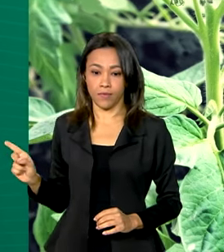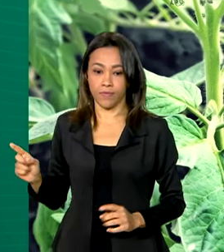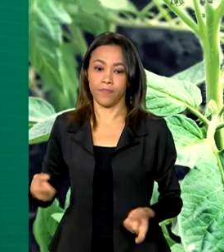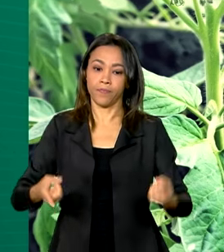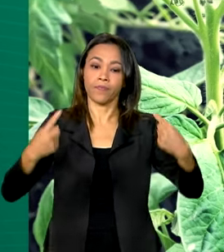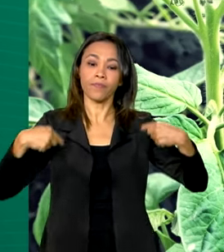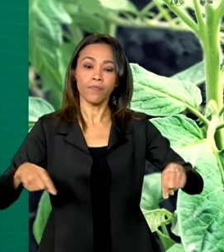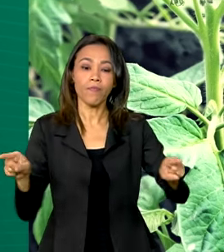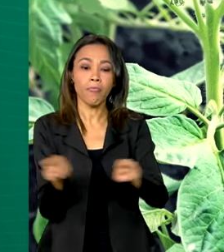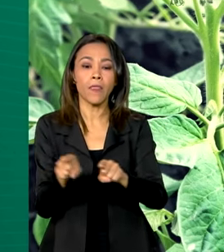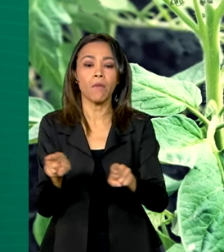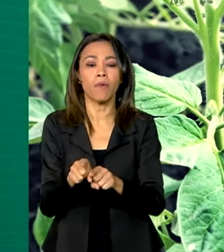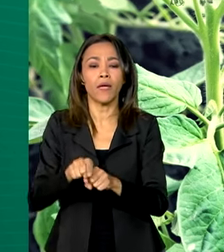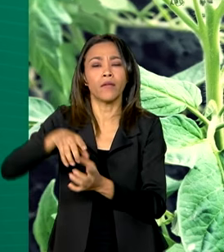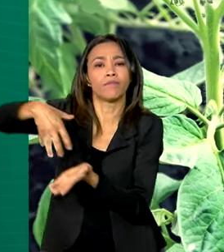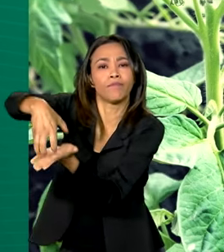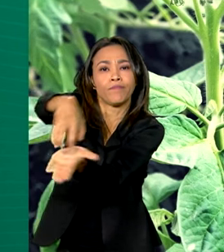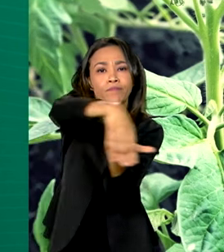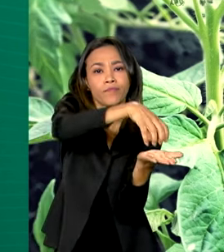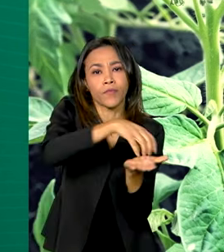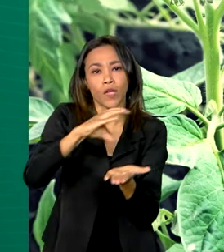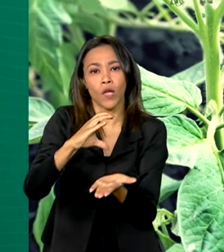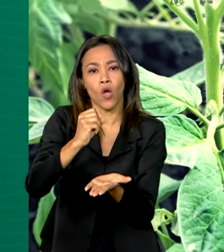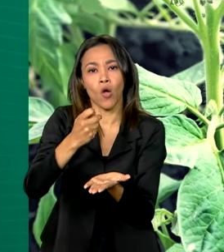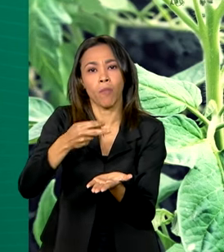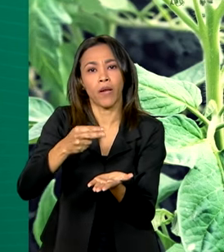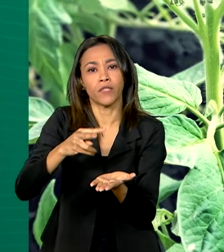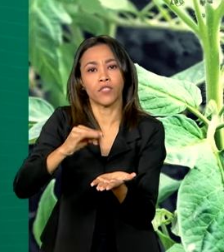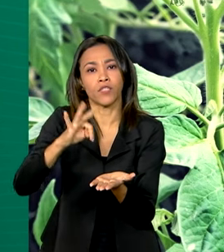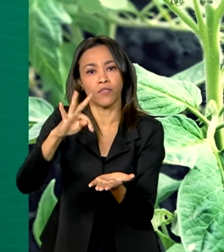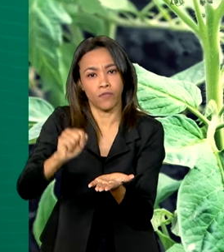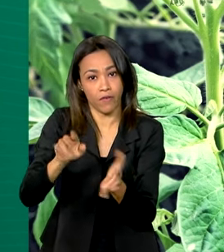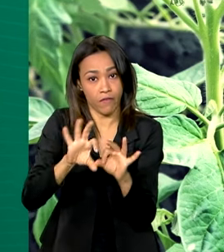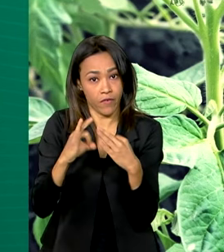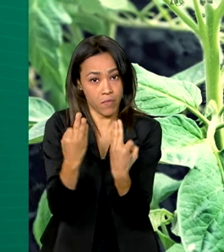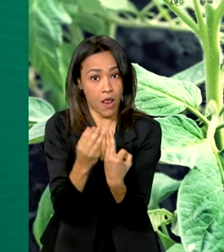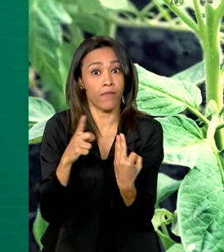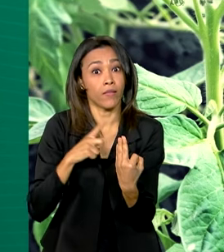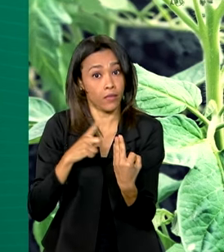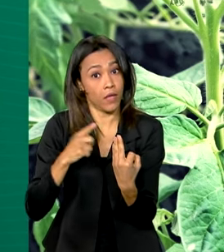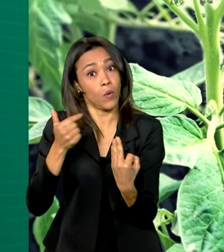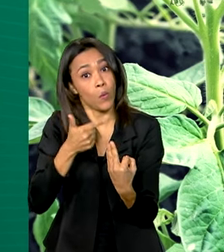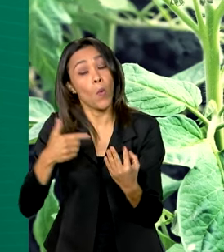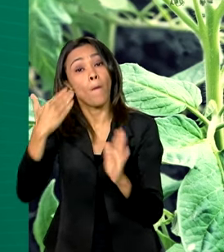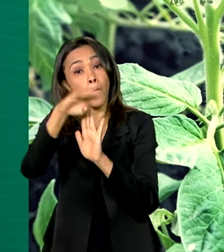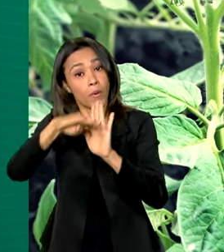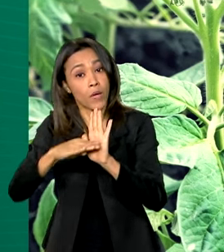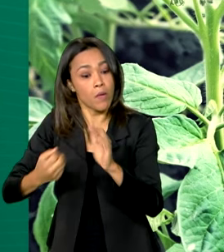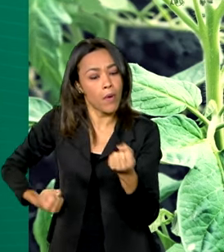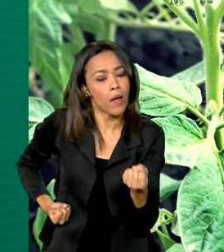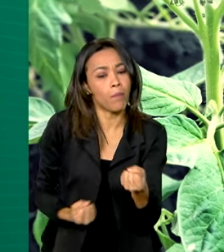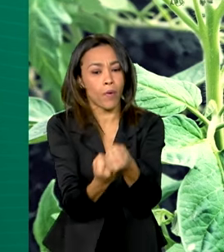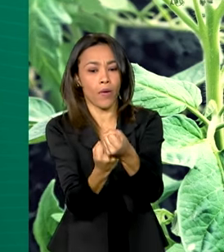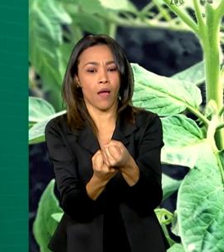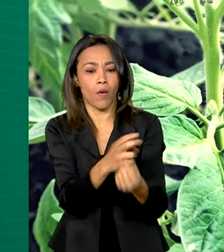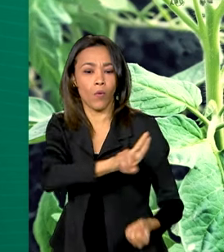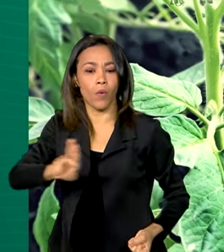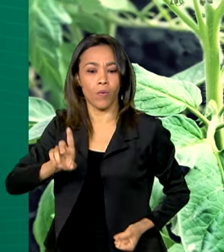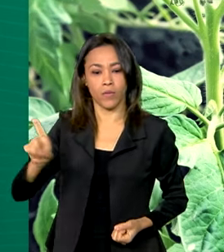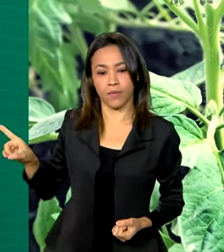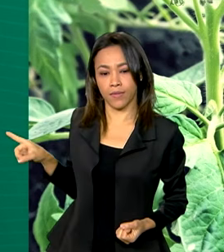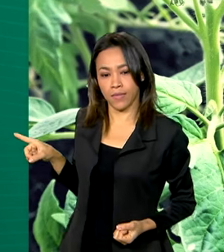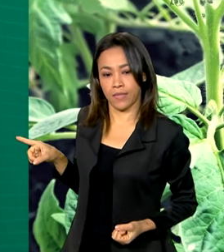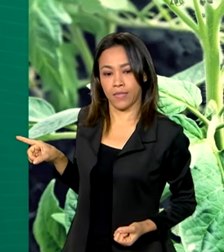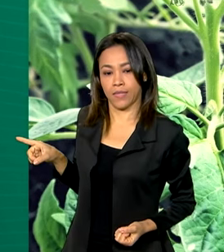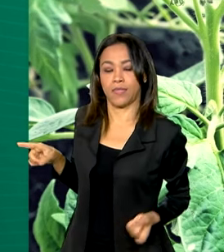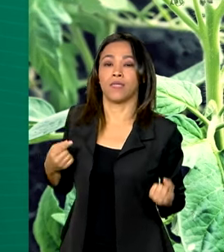Além disso, as cooperativas da agricultura familiar vão passar a contar com o programa de Fortalecimento, o Coopera Mais Brasil.